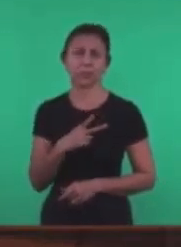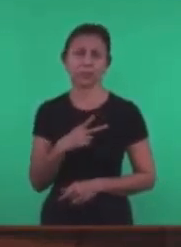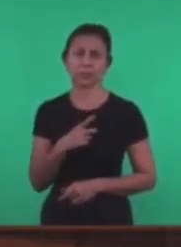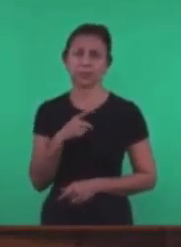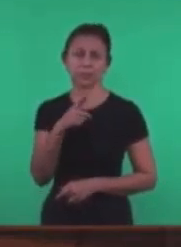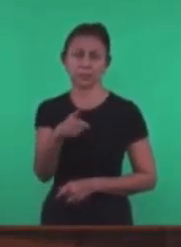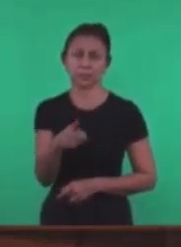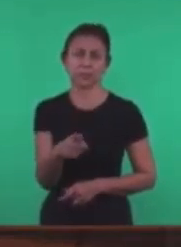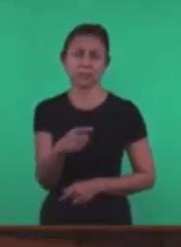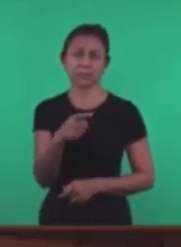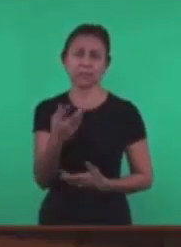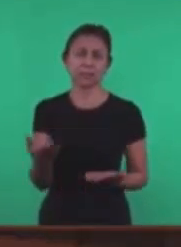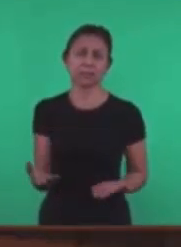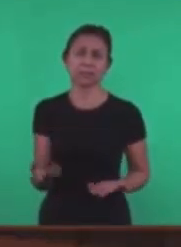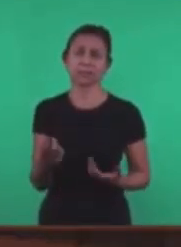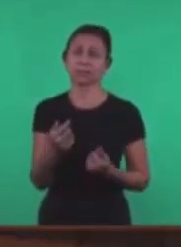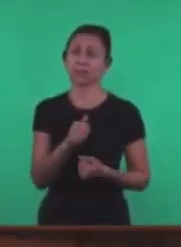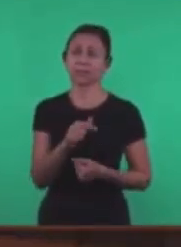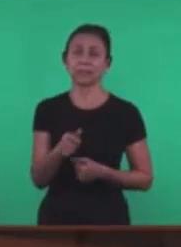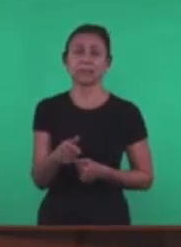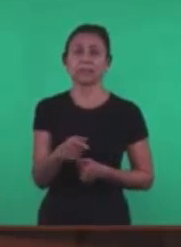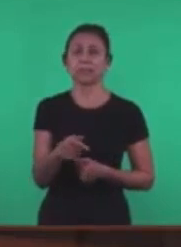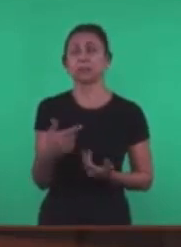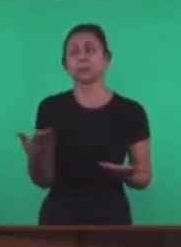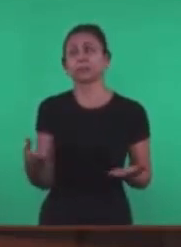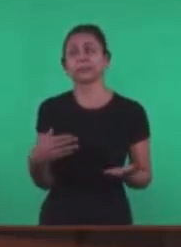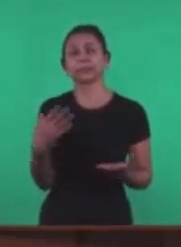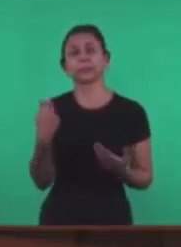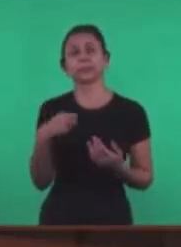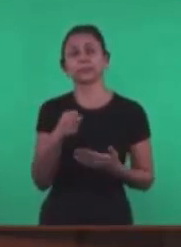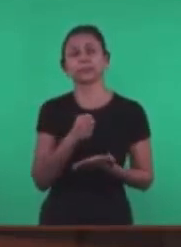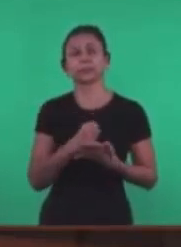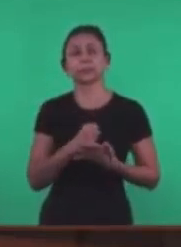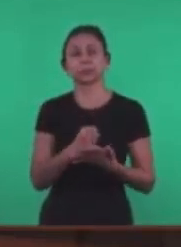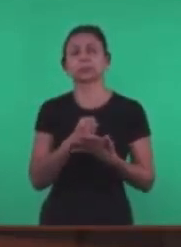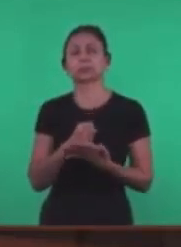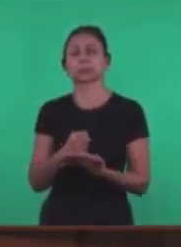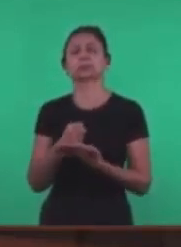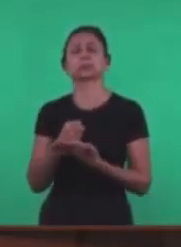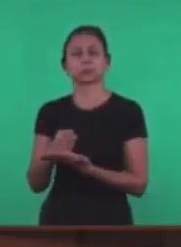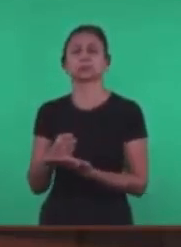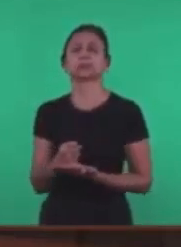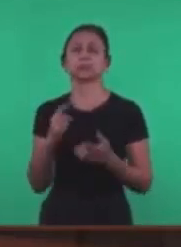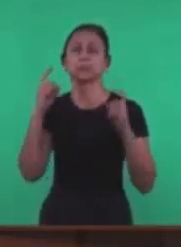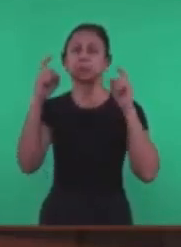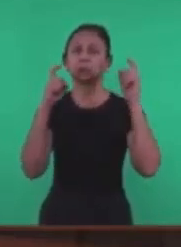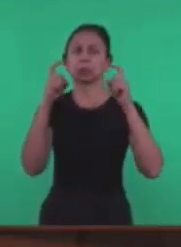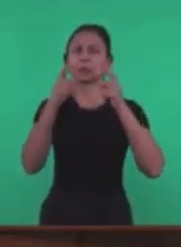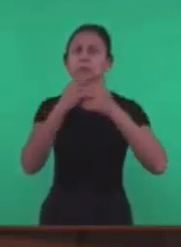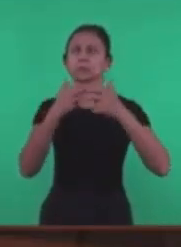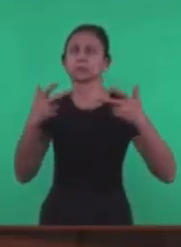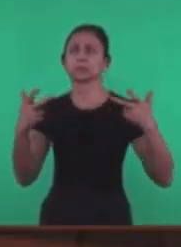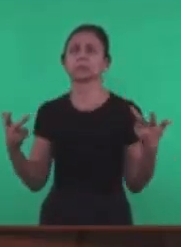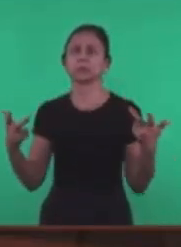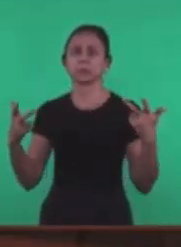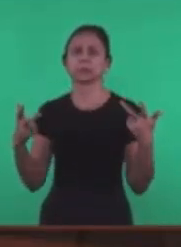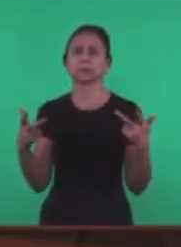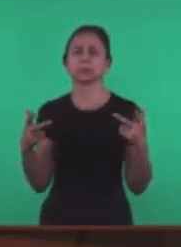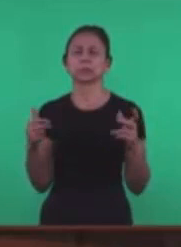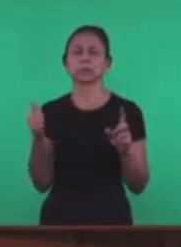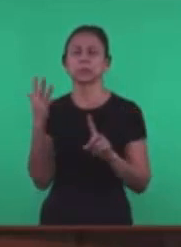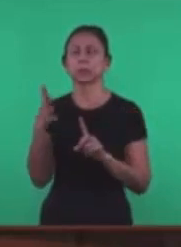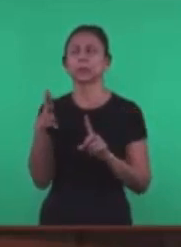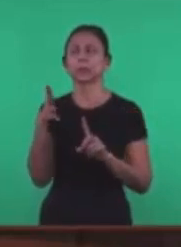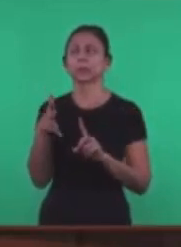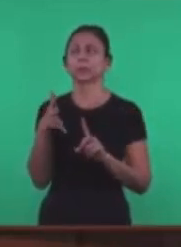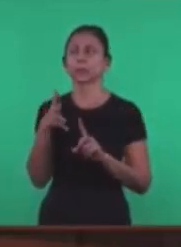Nós não estamos atrás De séries de conferências Nós estamos preocupados Com isso Para encher os ouvidos Uma mente